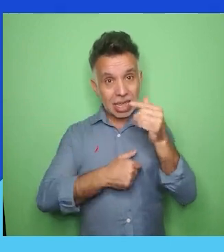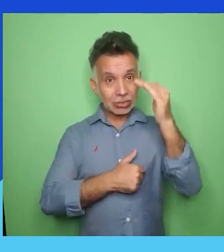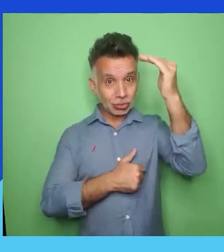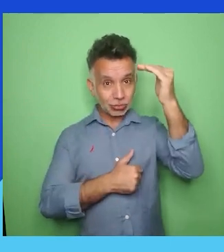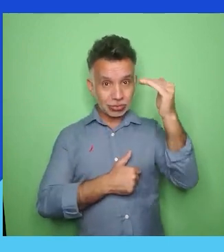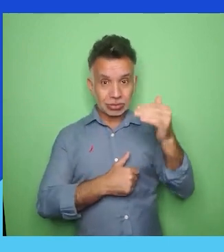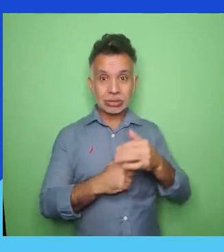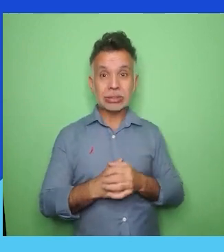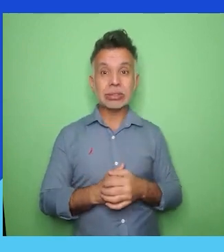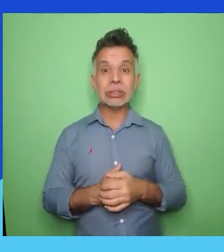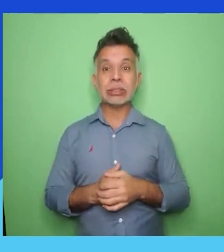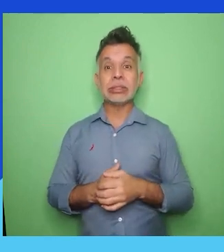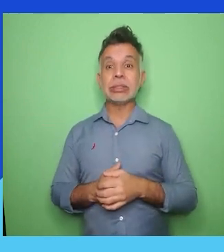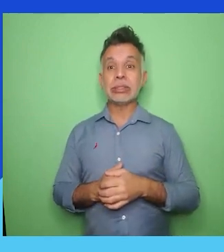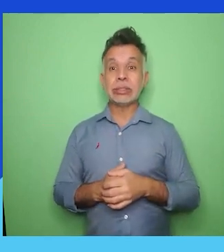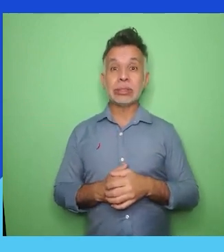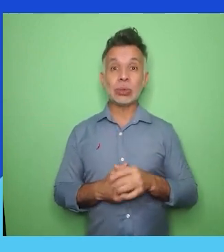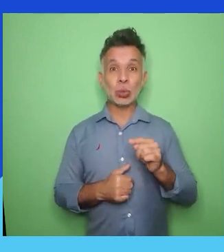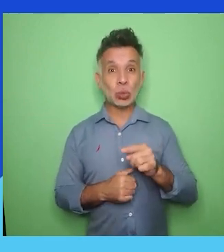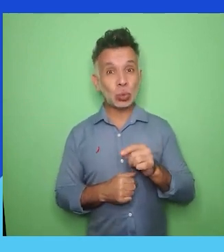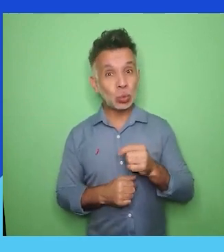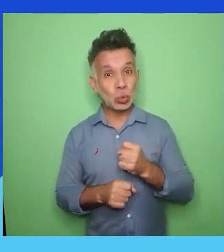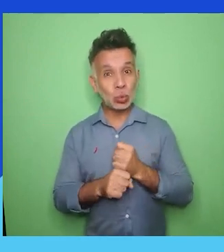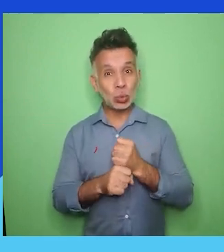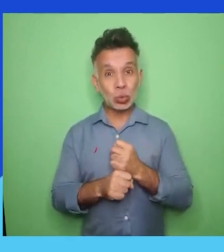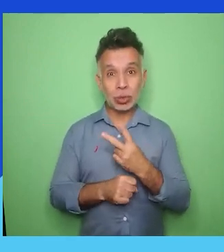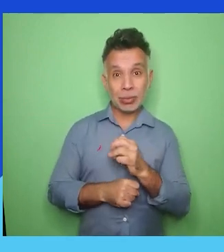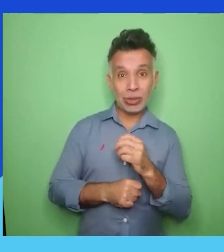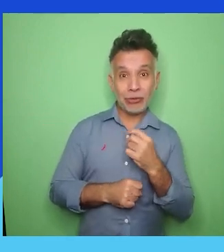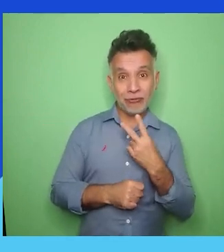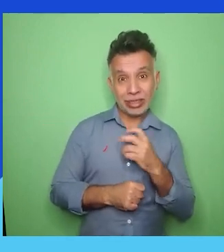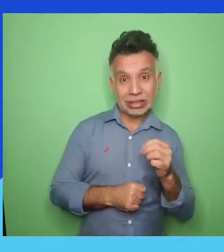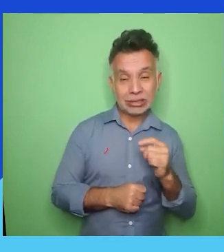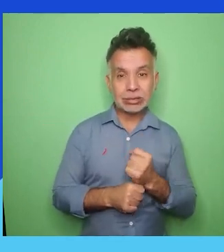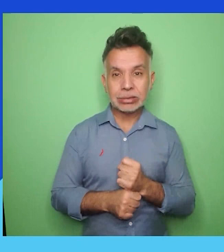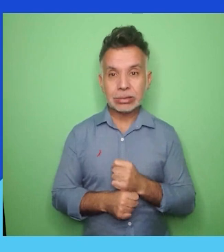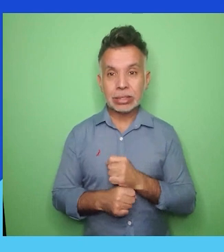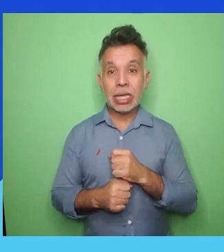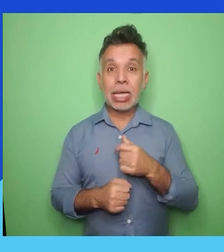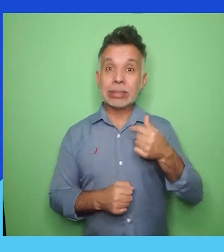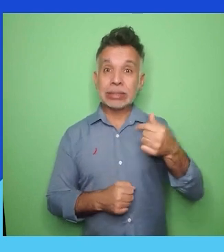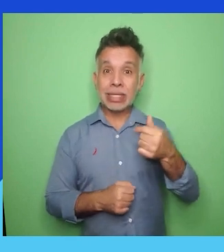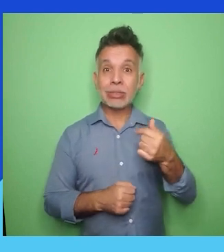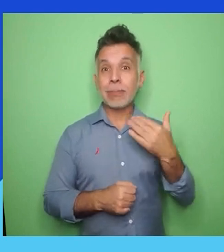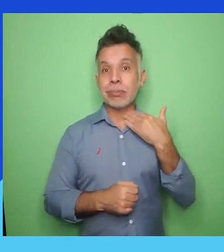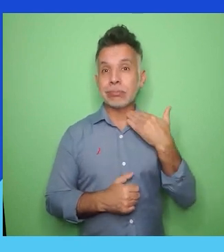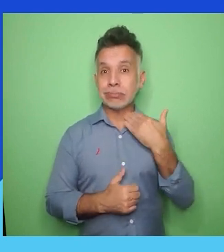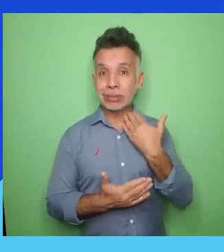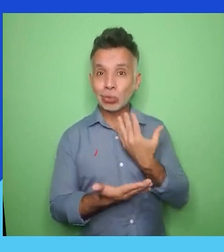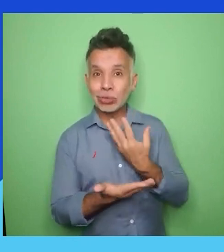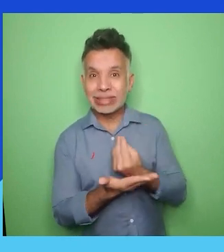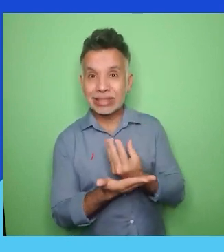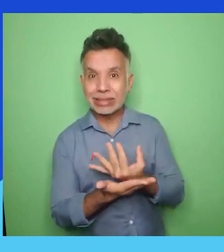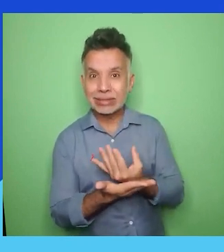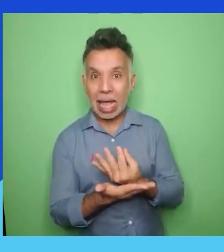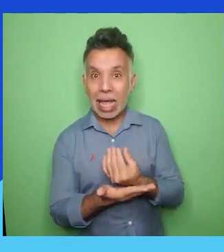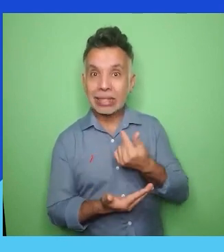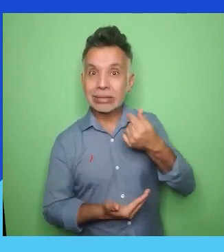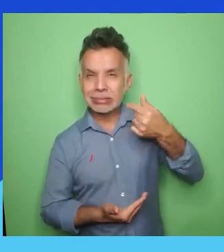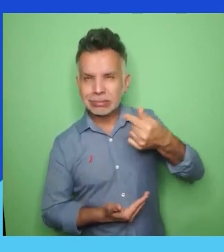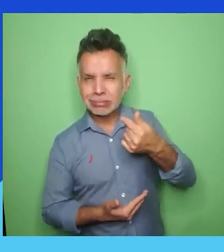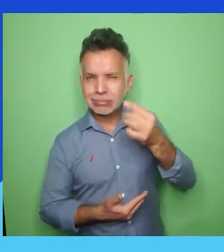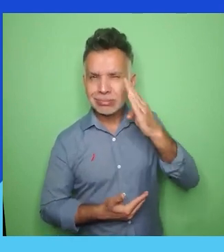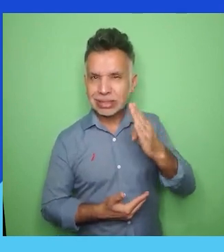E em sétimo lugar, Banco Santander Brasil. Parabéns aí a todos e todas do